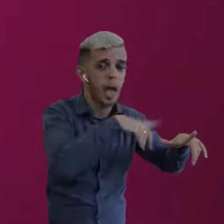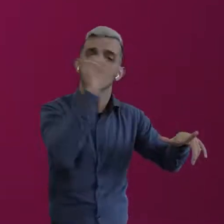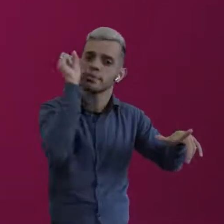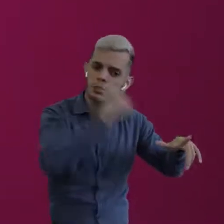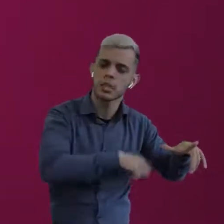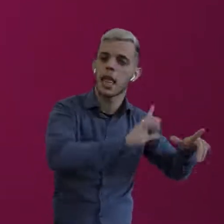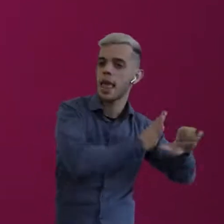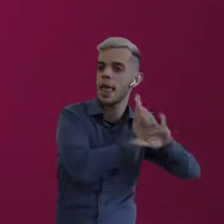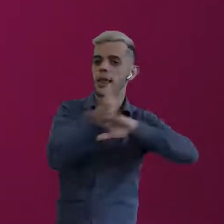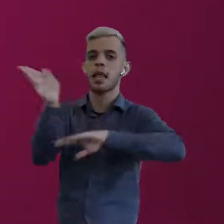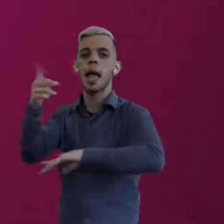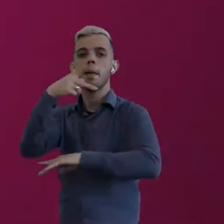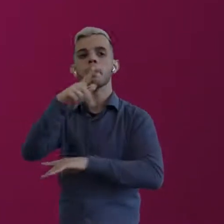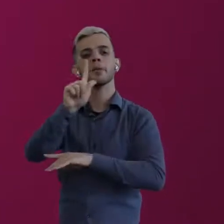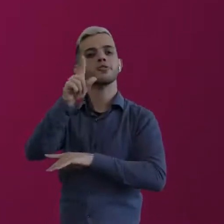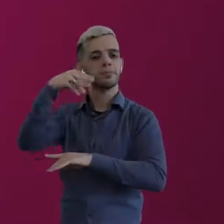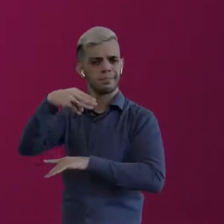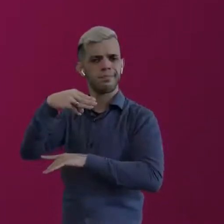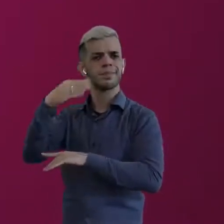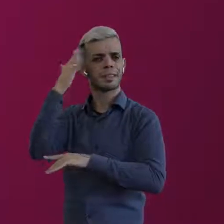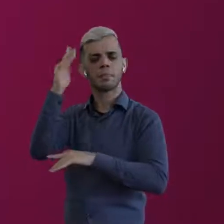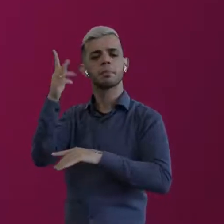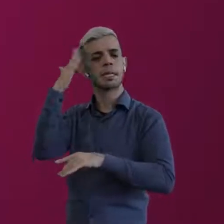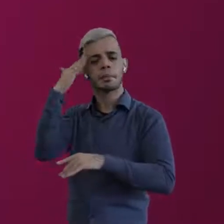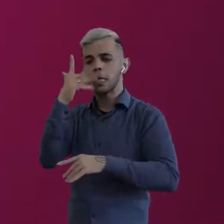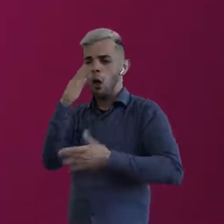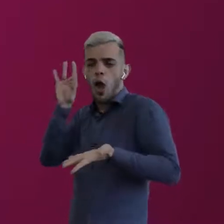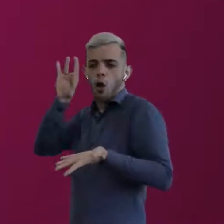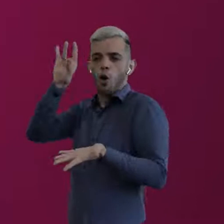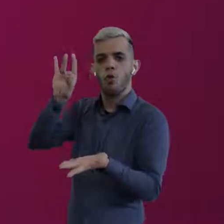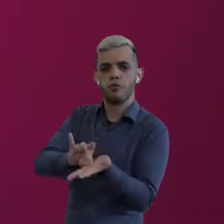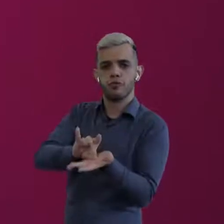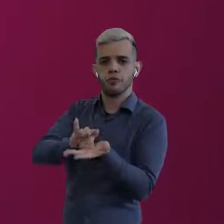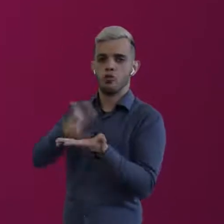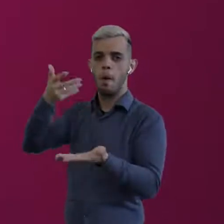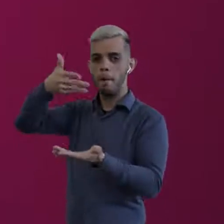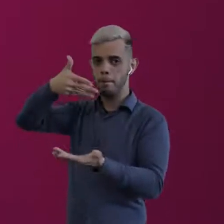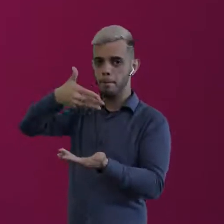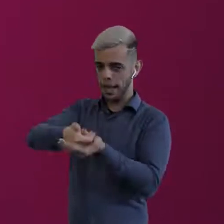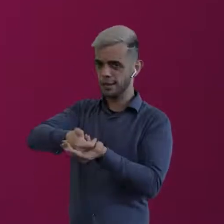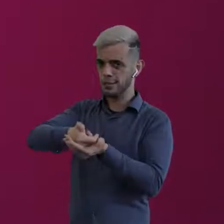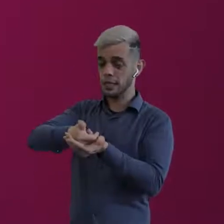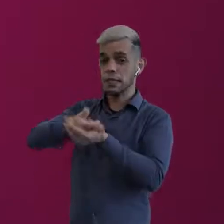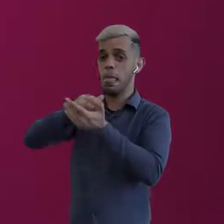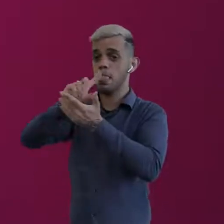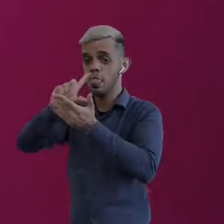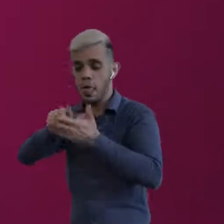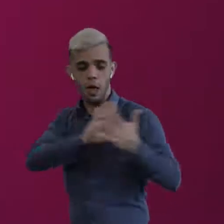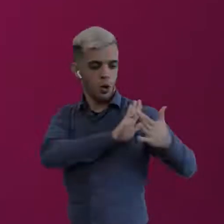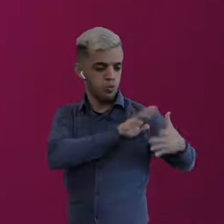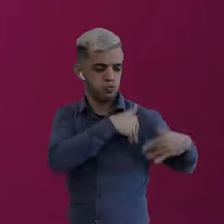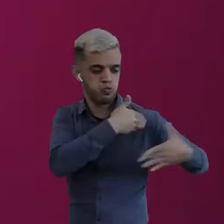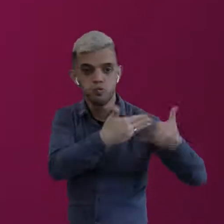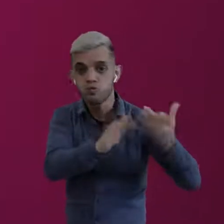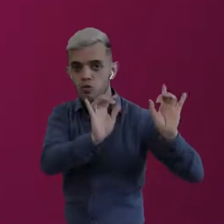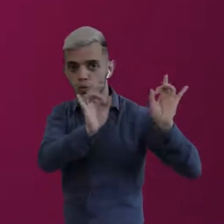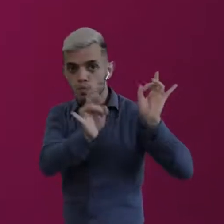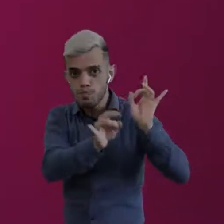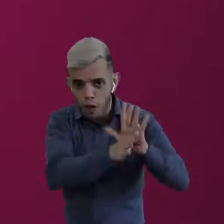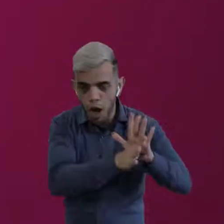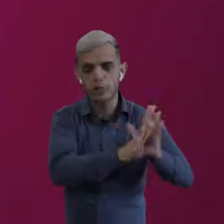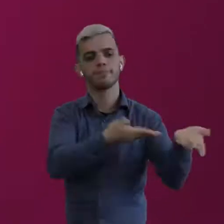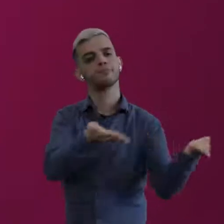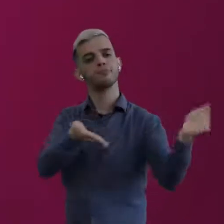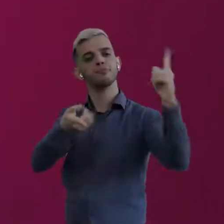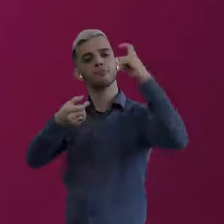a CETEC posteriormente manda a PGM para fazer a efetivação do pagamento. Quando finalizado esse processo